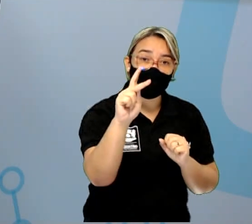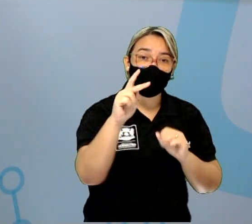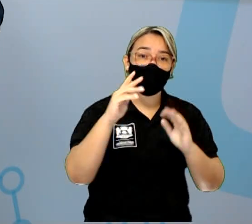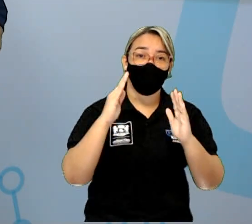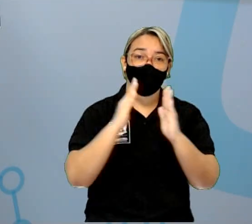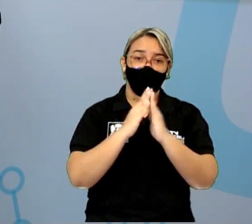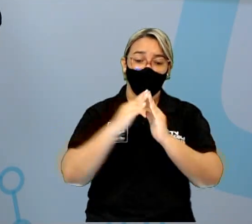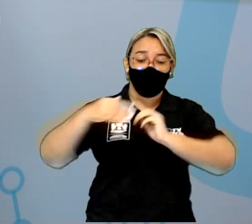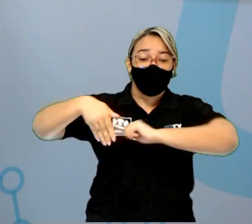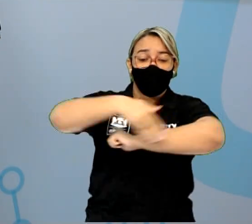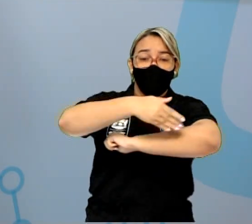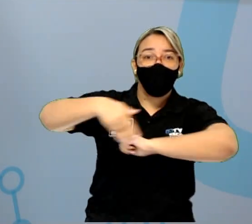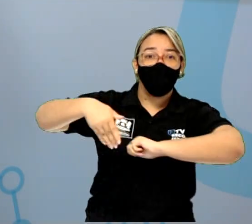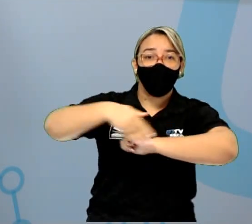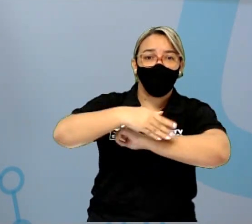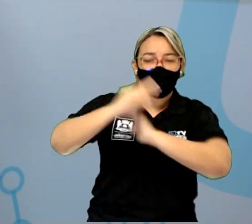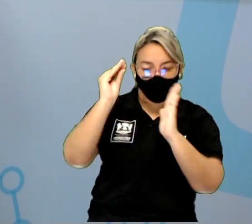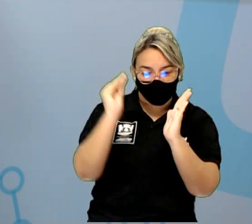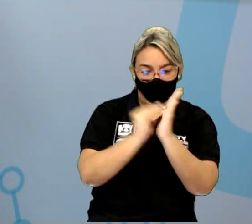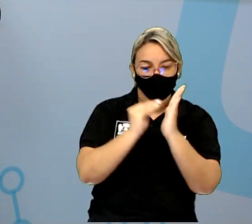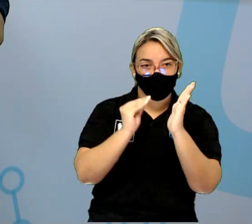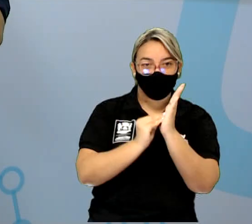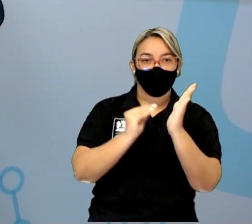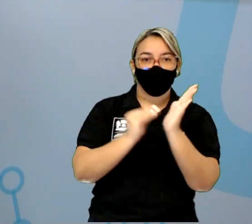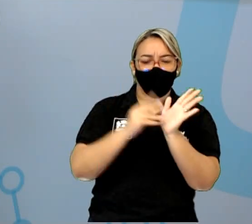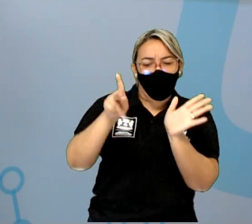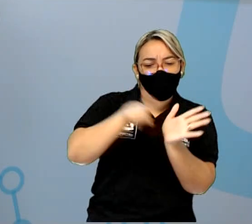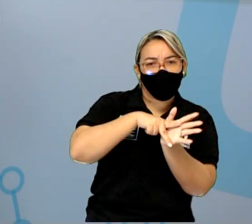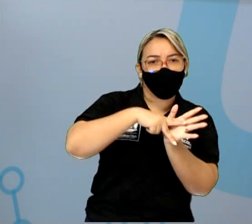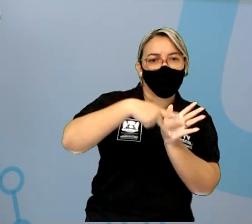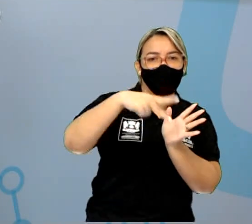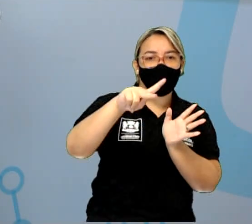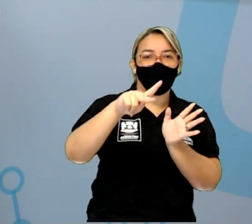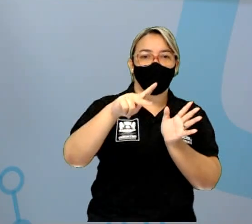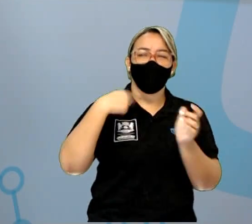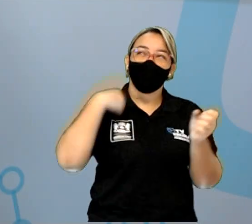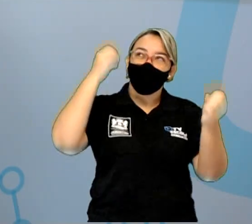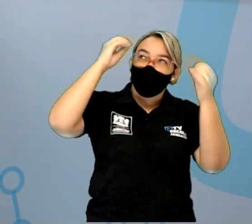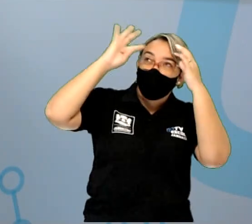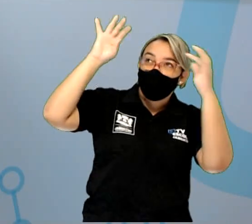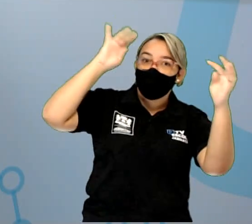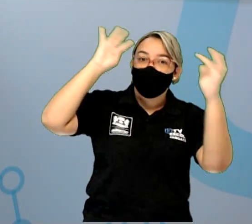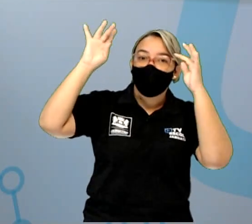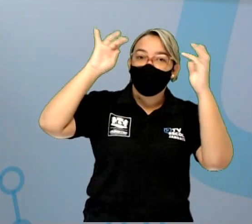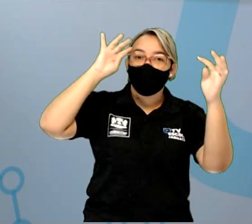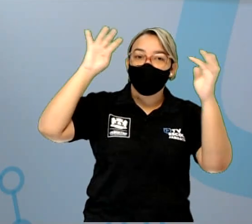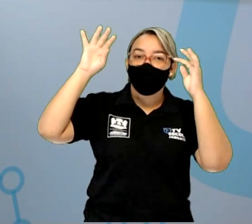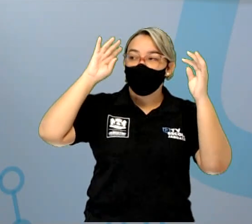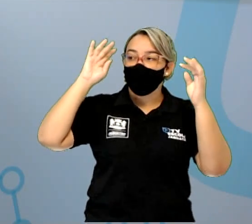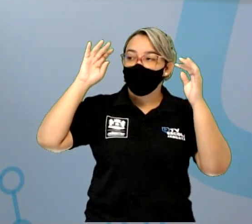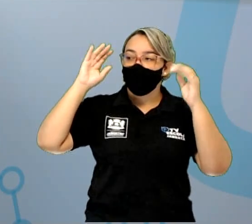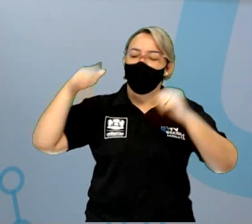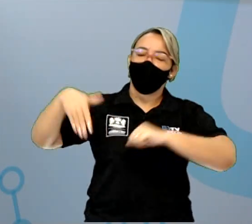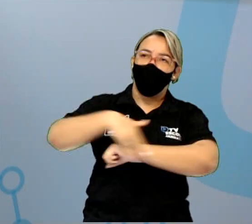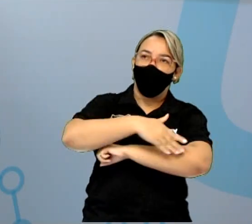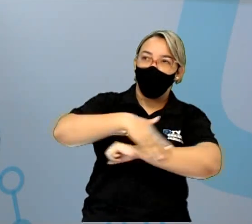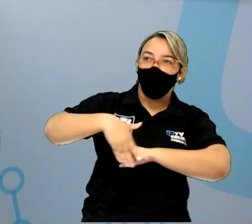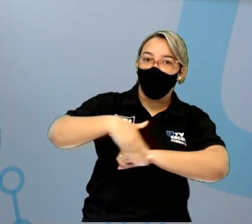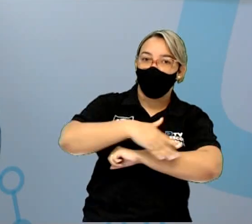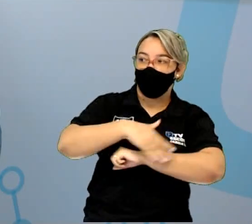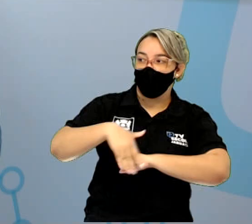Coloca aí o seu próprio endereço, tá bom? Eu vou imaginar aqui que Marina mora na rua